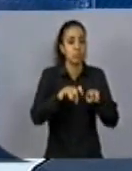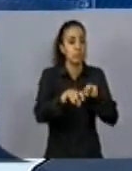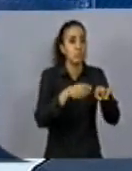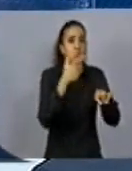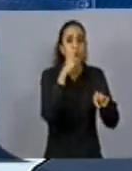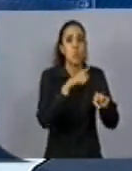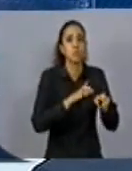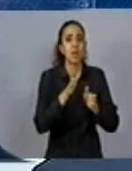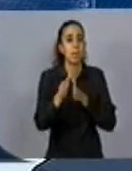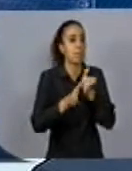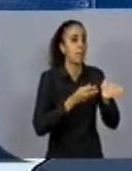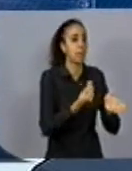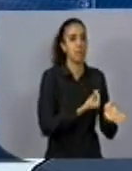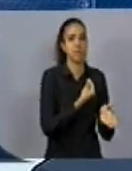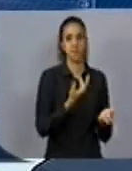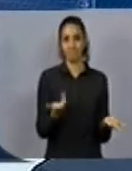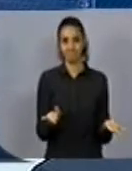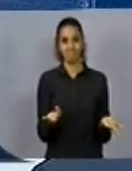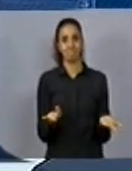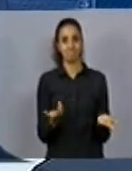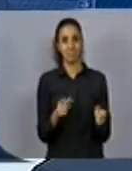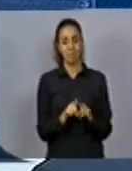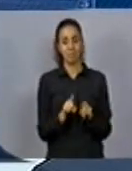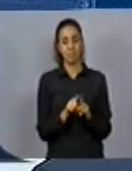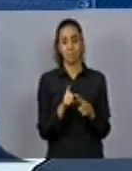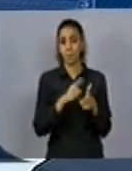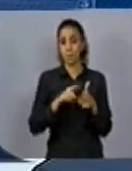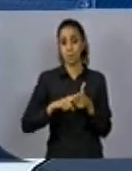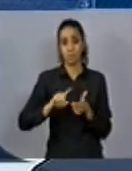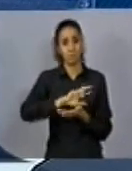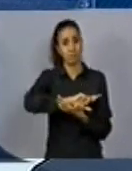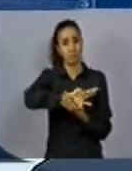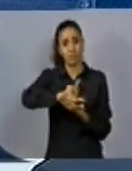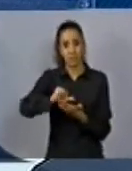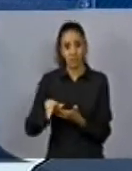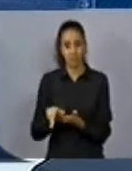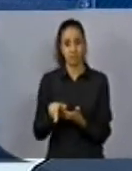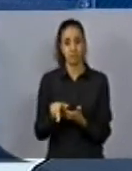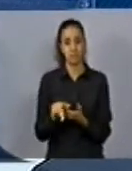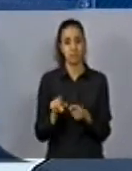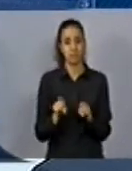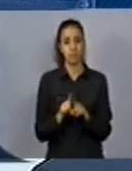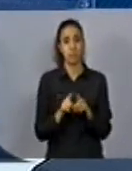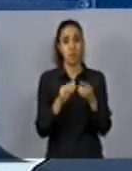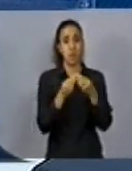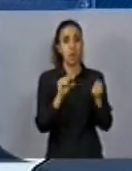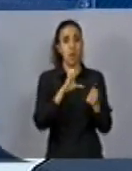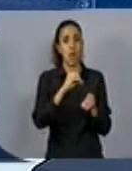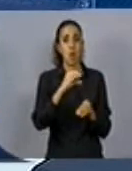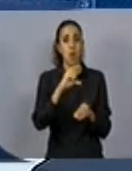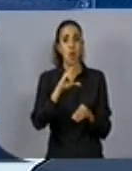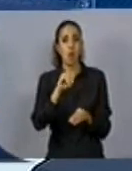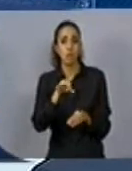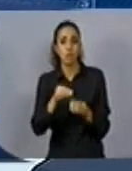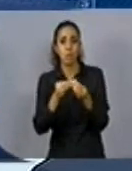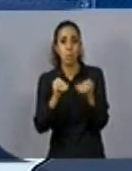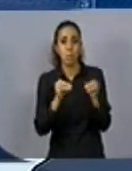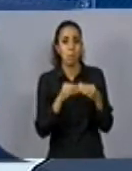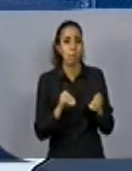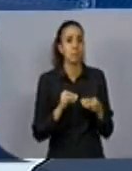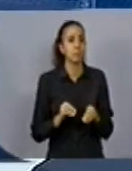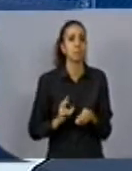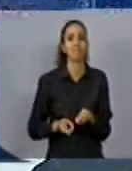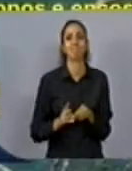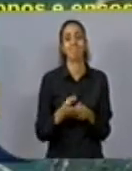difusão da fauna e há um prejuízo ecológico latente. Então, essa imagem